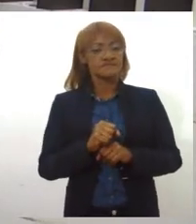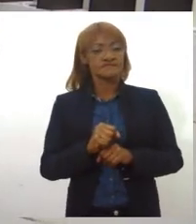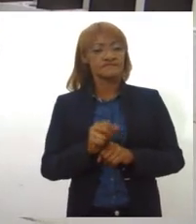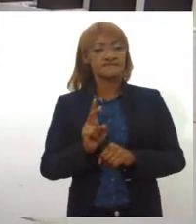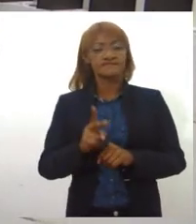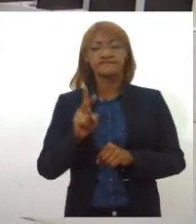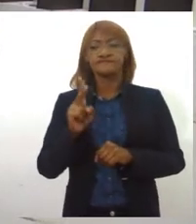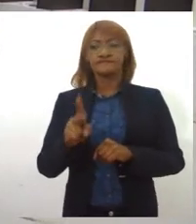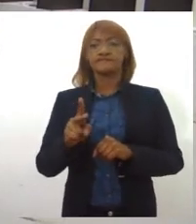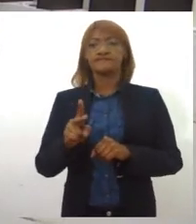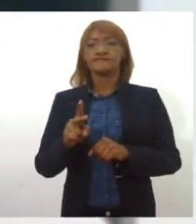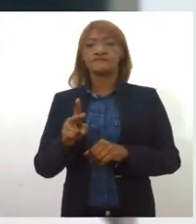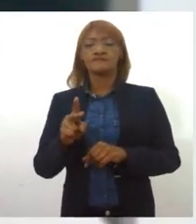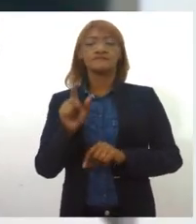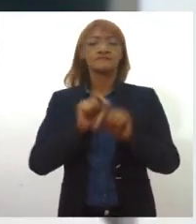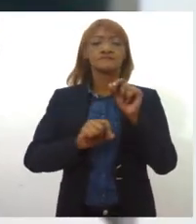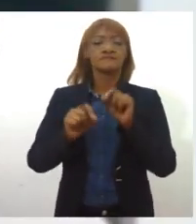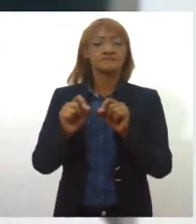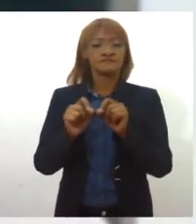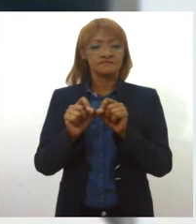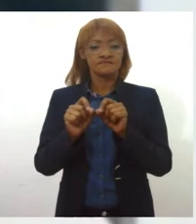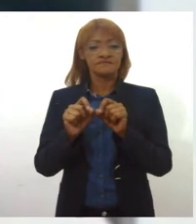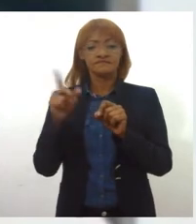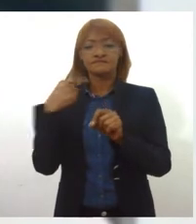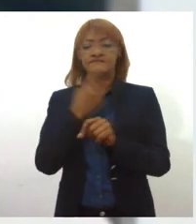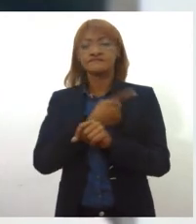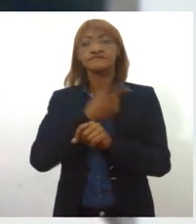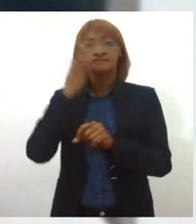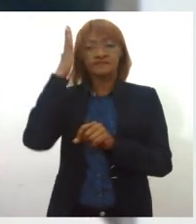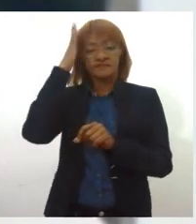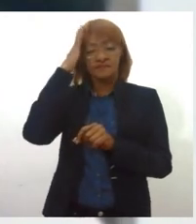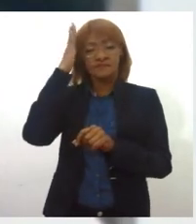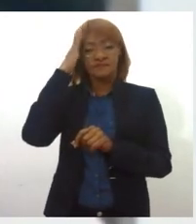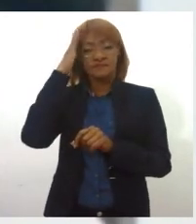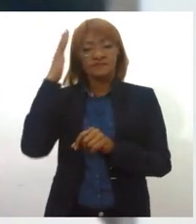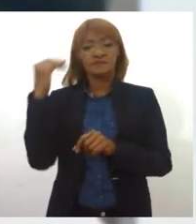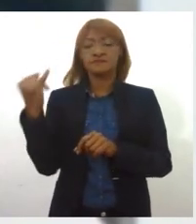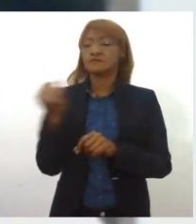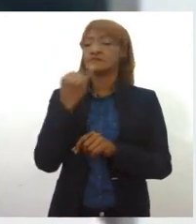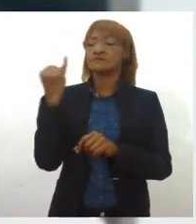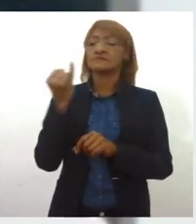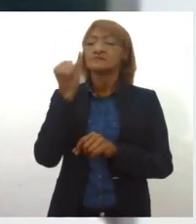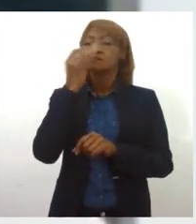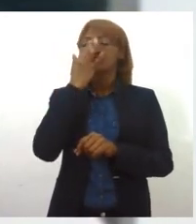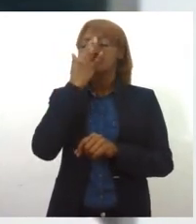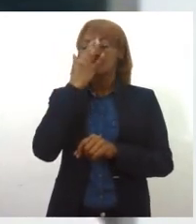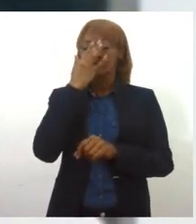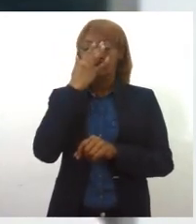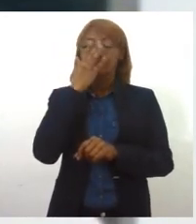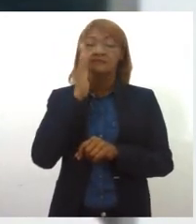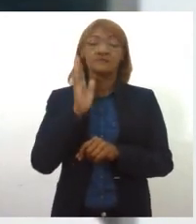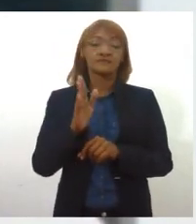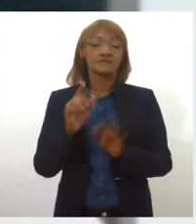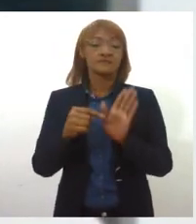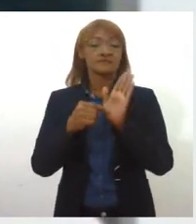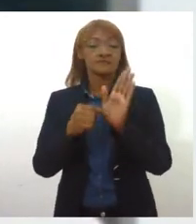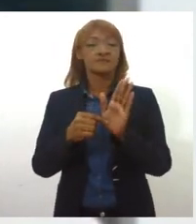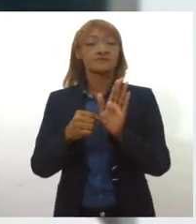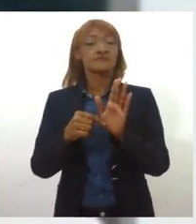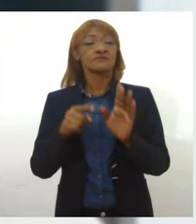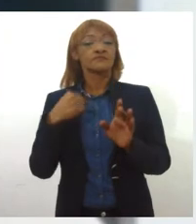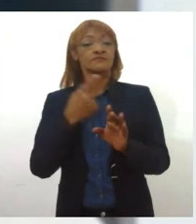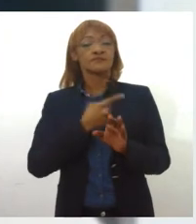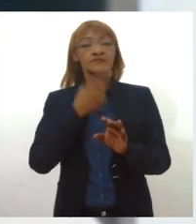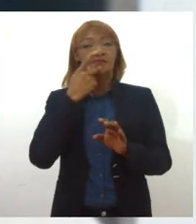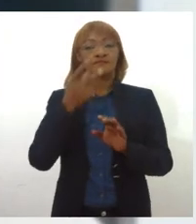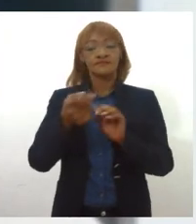integrada com outras secretarias e a gente entende a importância de fazer essa junção. Então, quando a gente fala de um evento